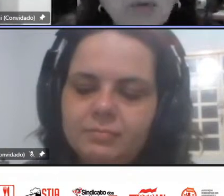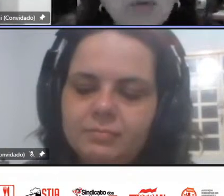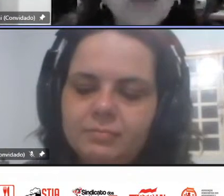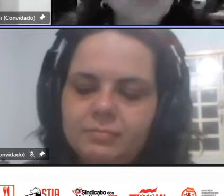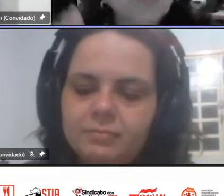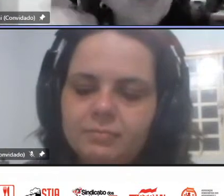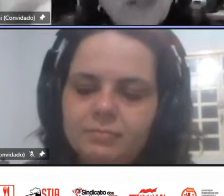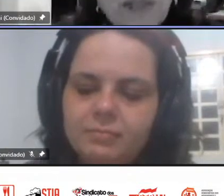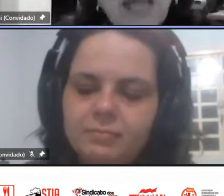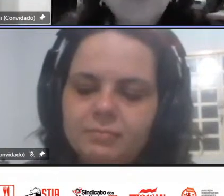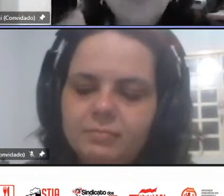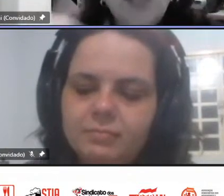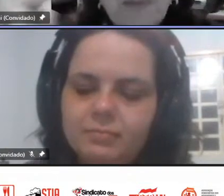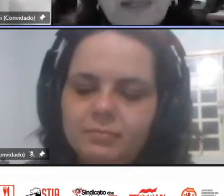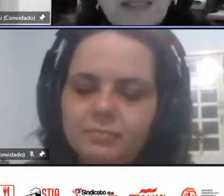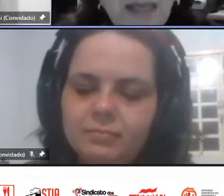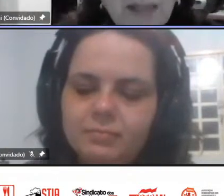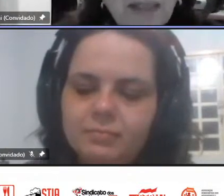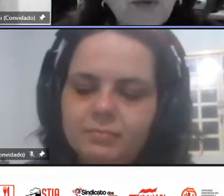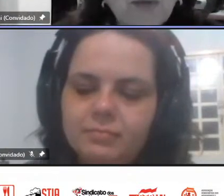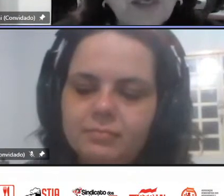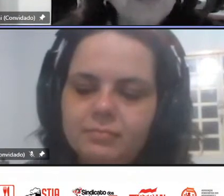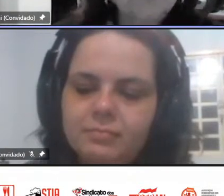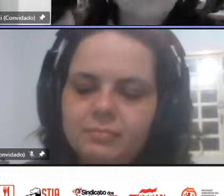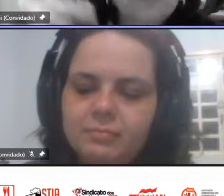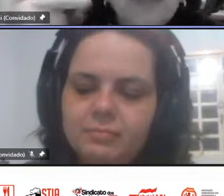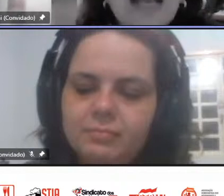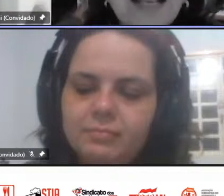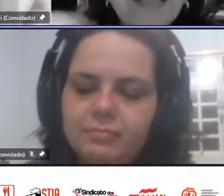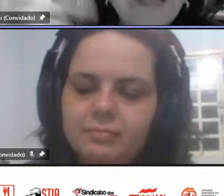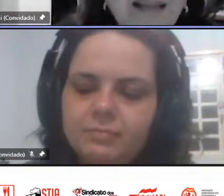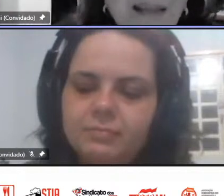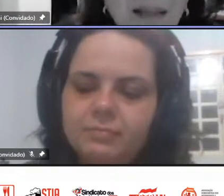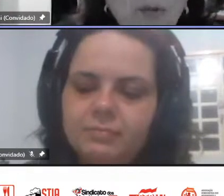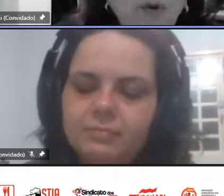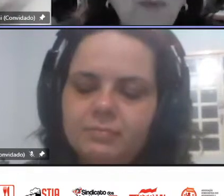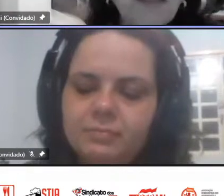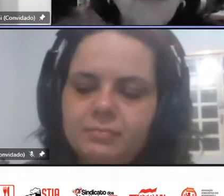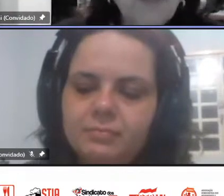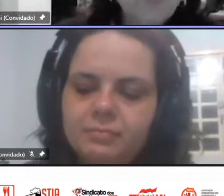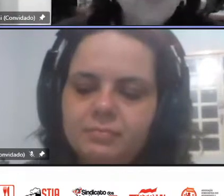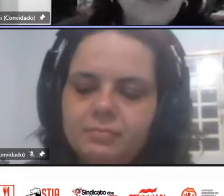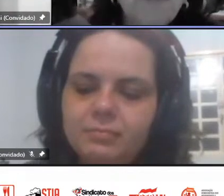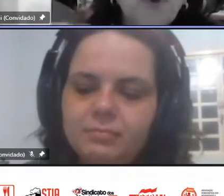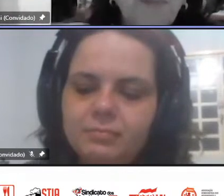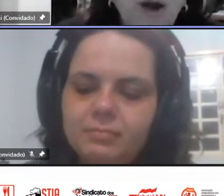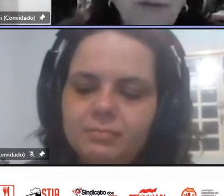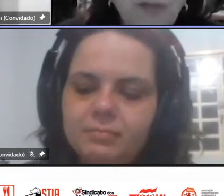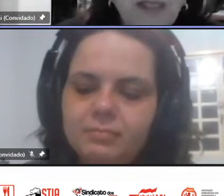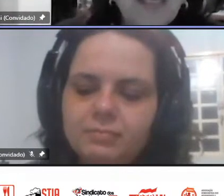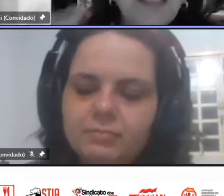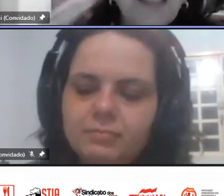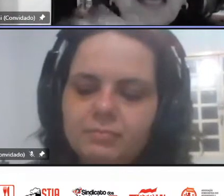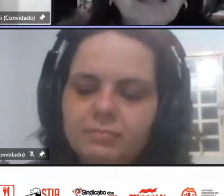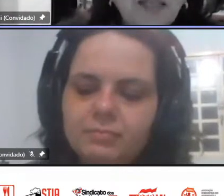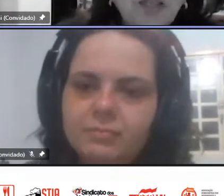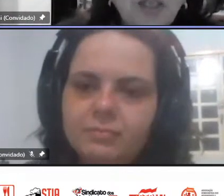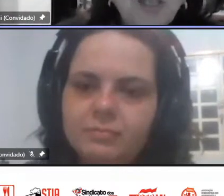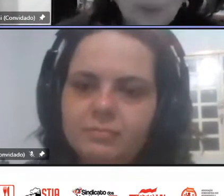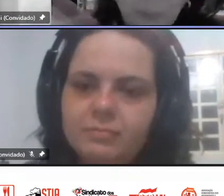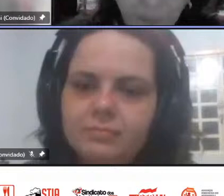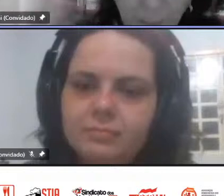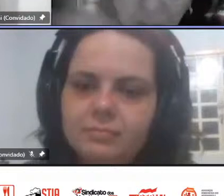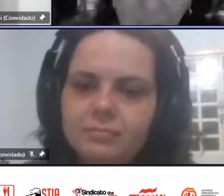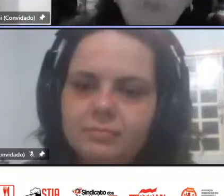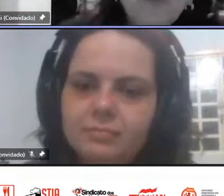políticos dos conselhos de representação das alianças como a defensoria promove e nesse